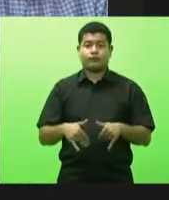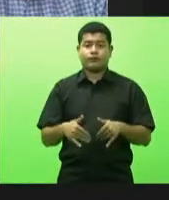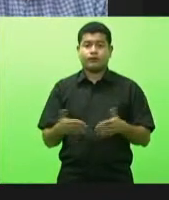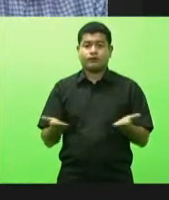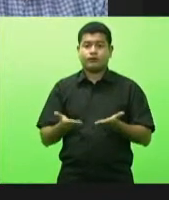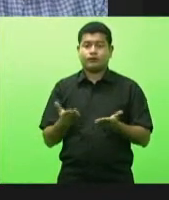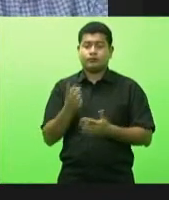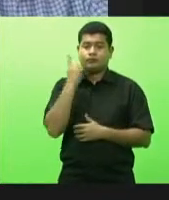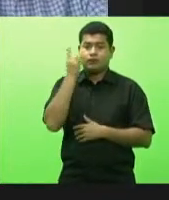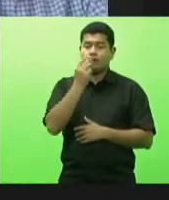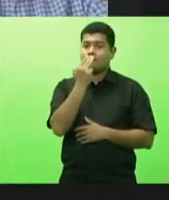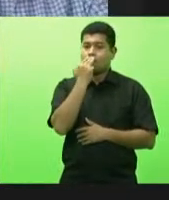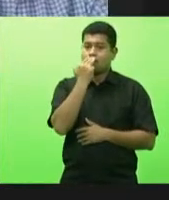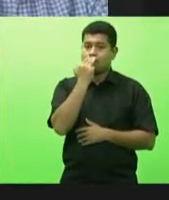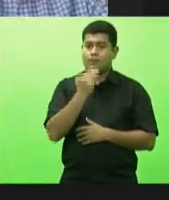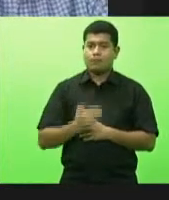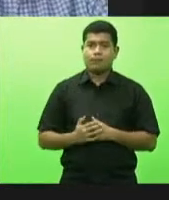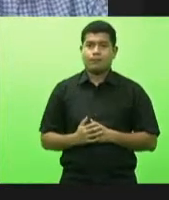Sopels